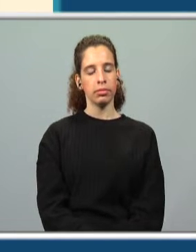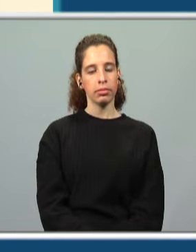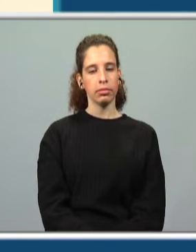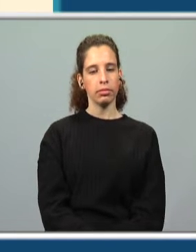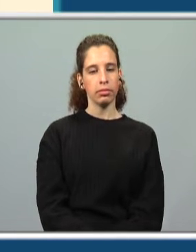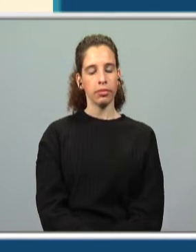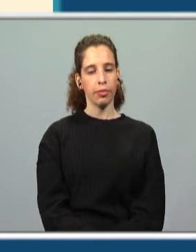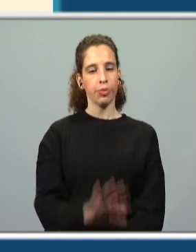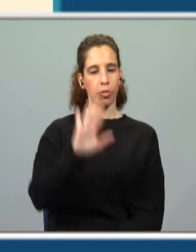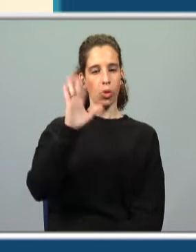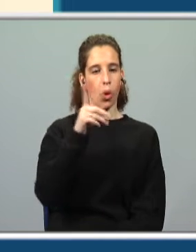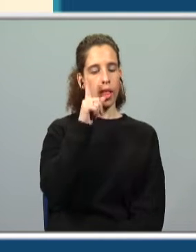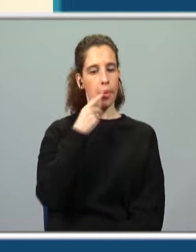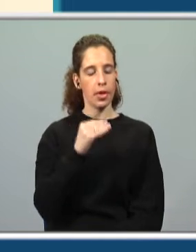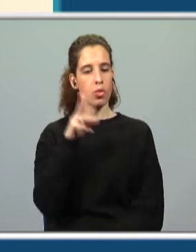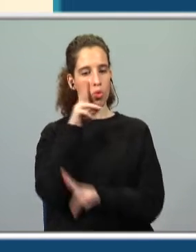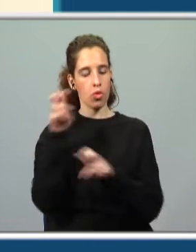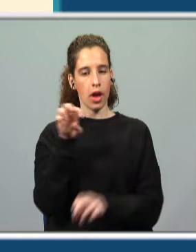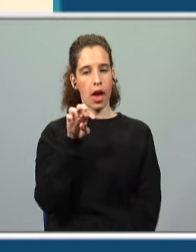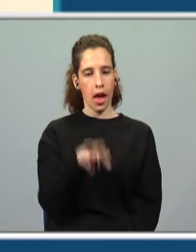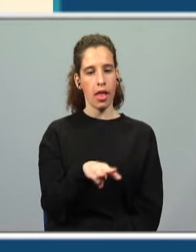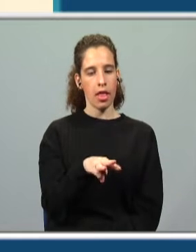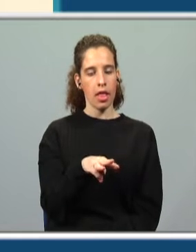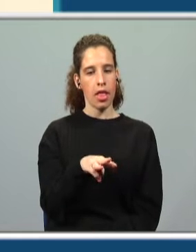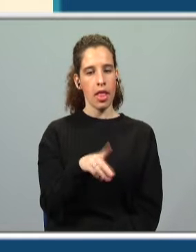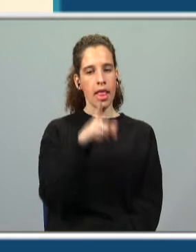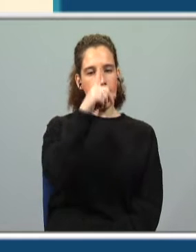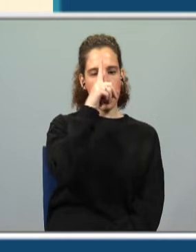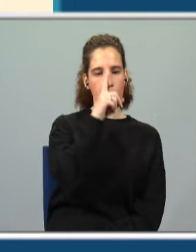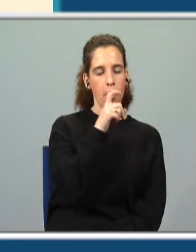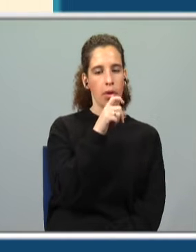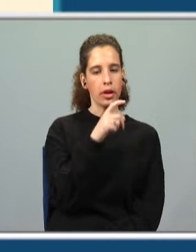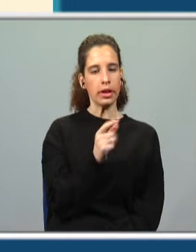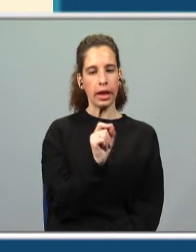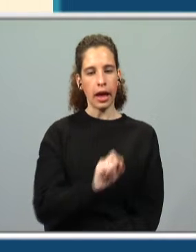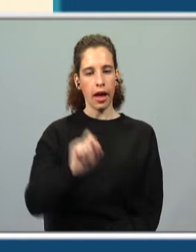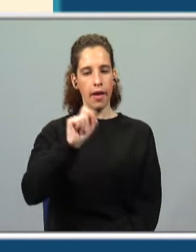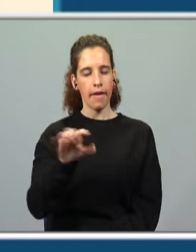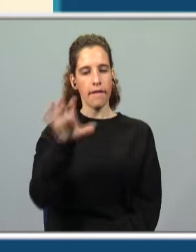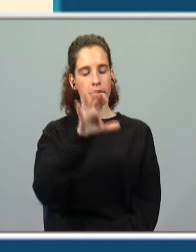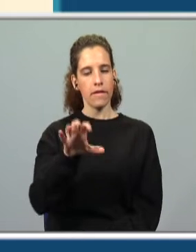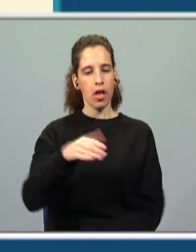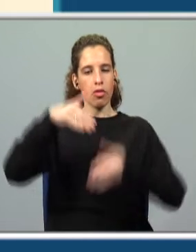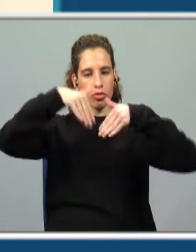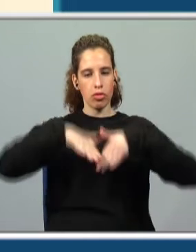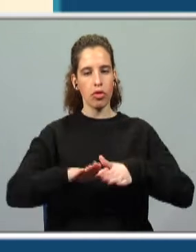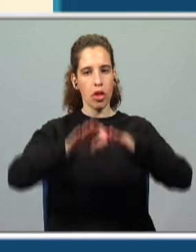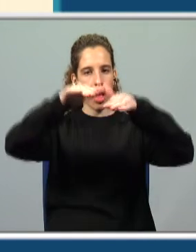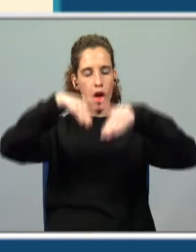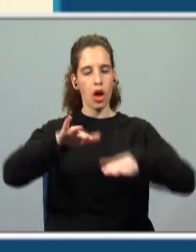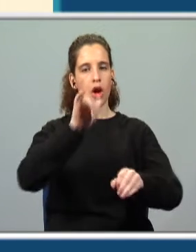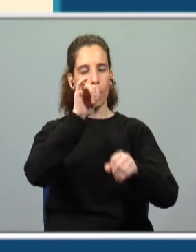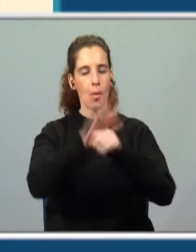Quando a menina descobriu o M, lembrou-se que a letra tinha a forma das ondas